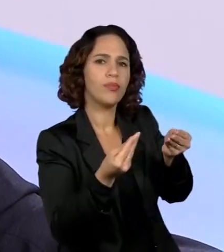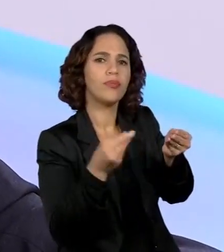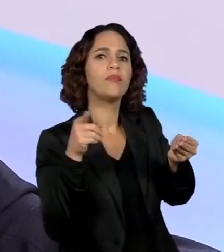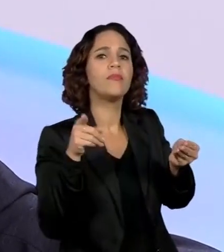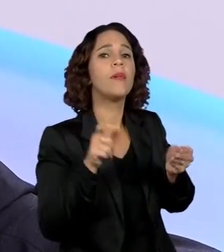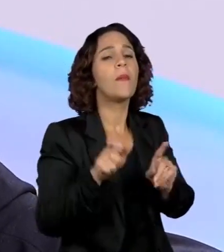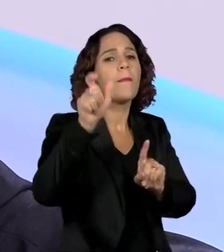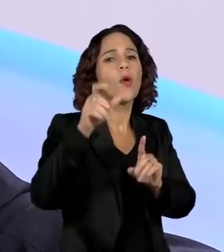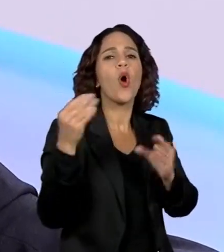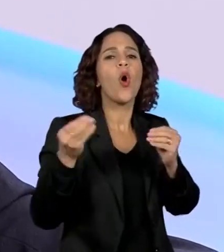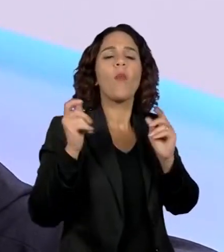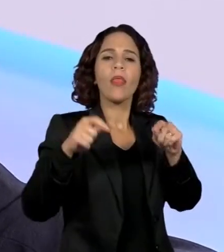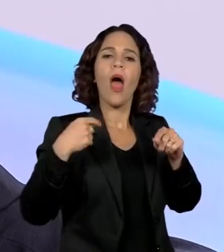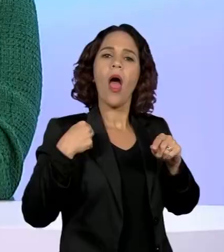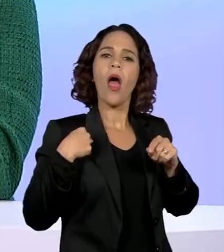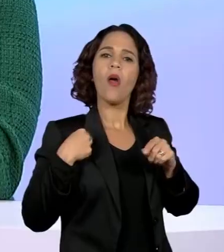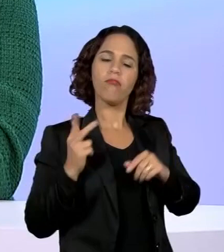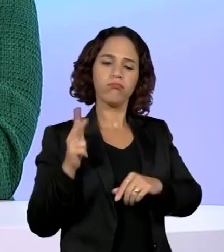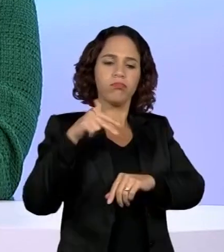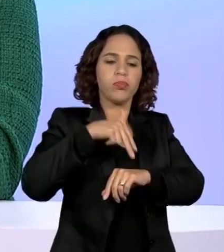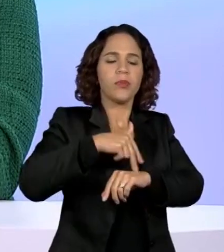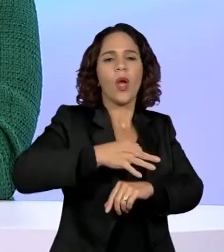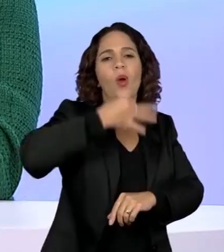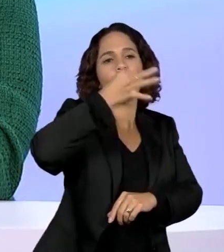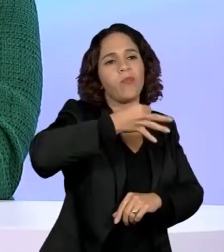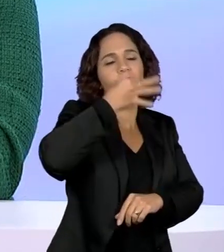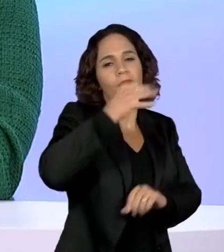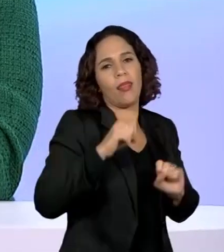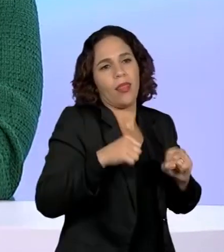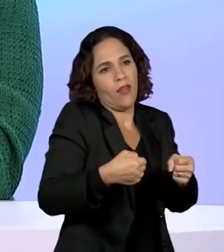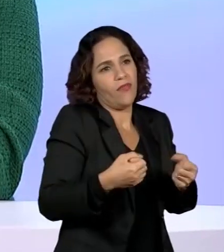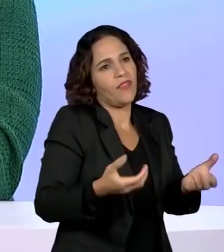poderá se defender, poderá defender suas ideias. Está certo?